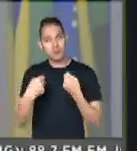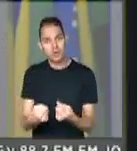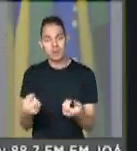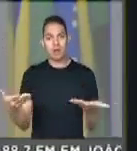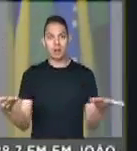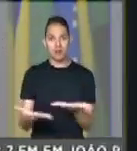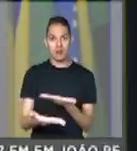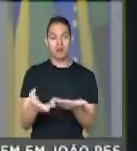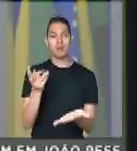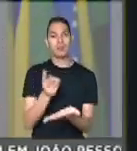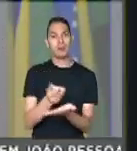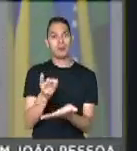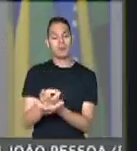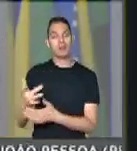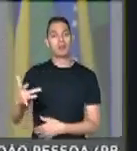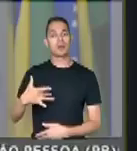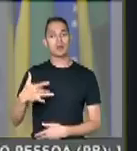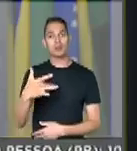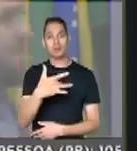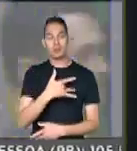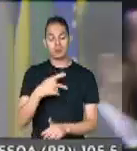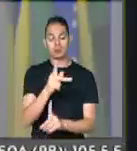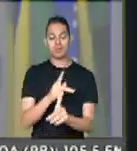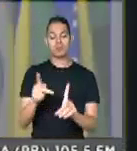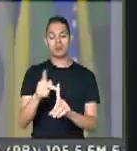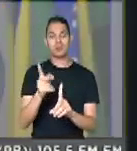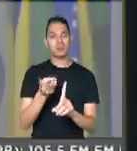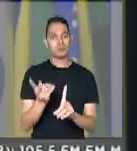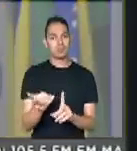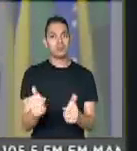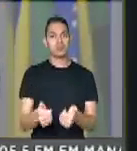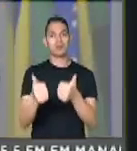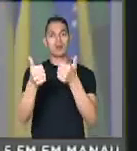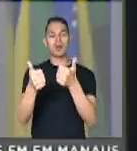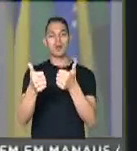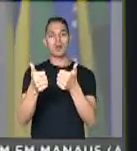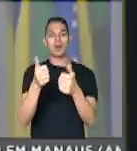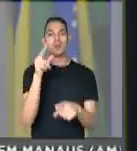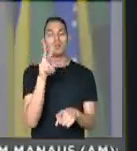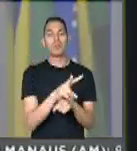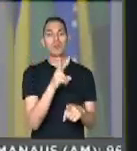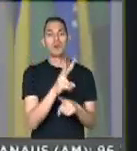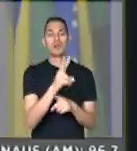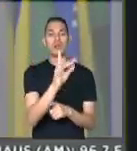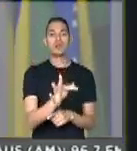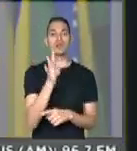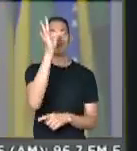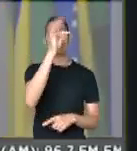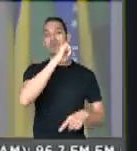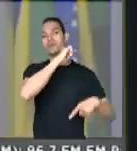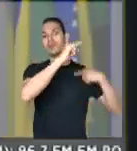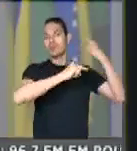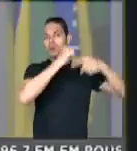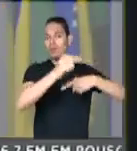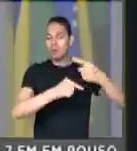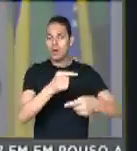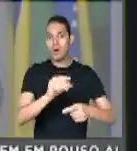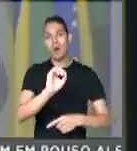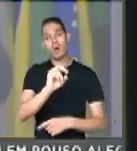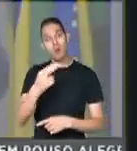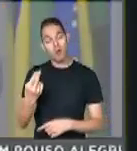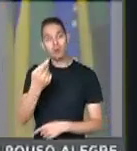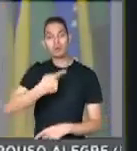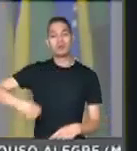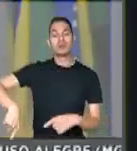para manter a saúde da Previdência e salvaguardar as futuras gerações ou